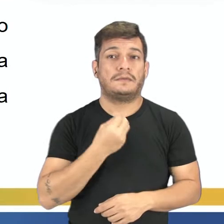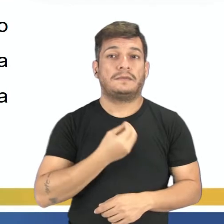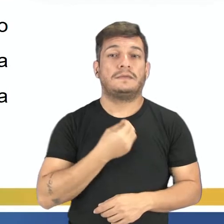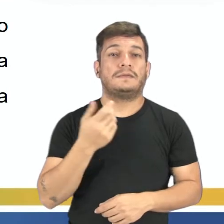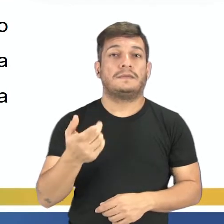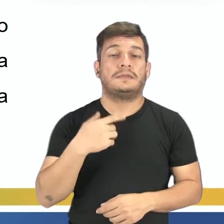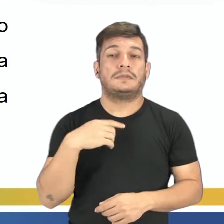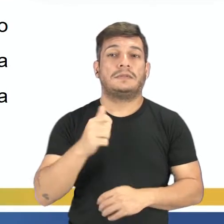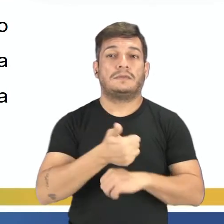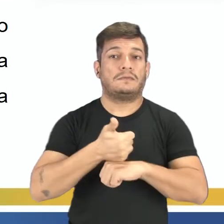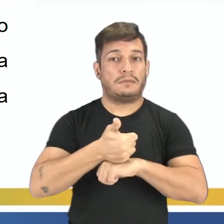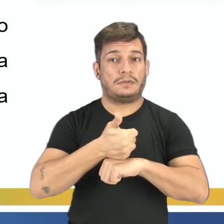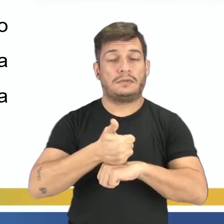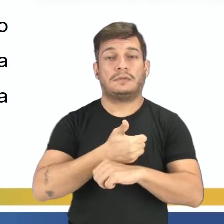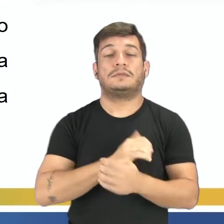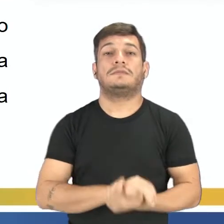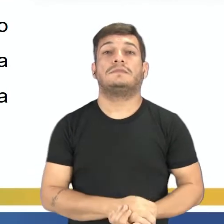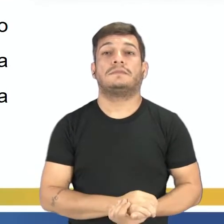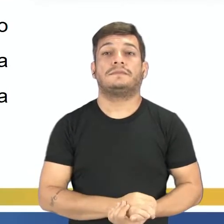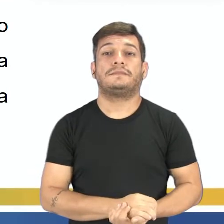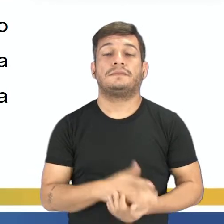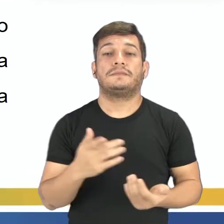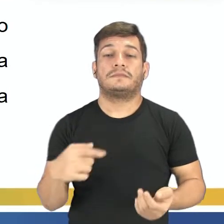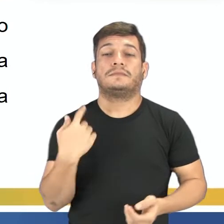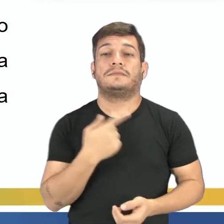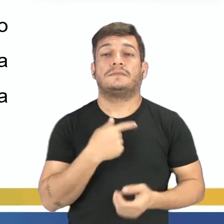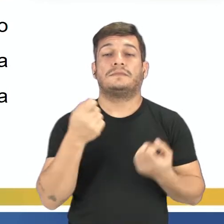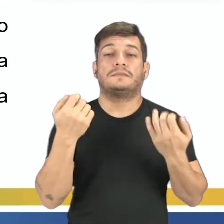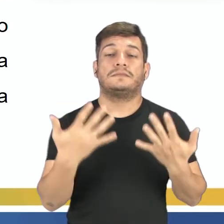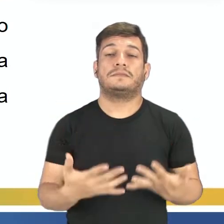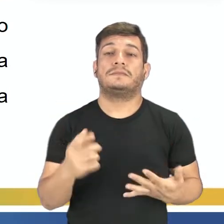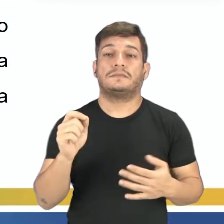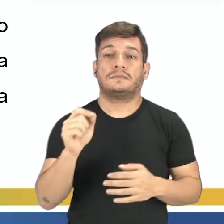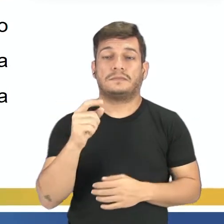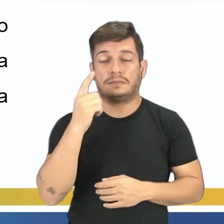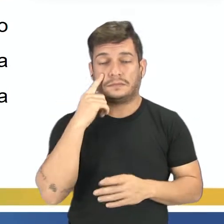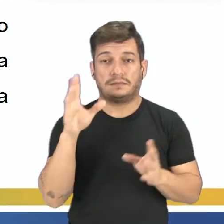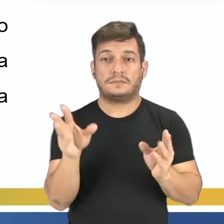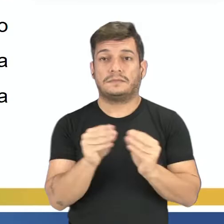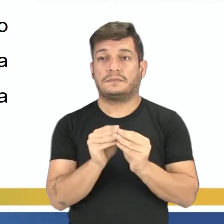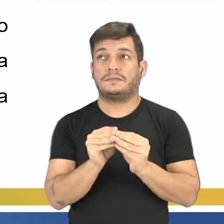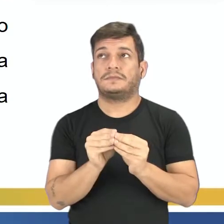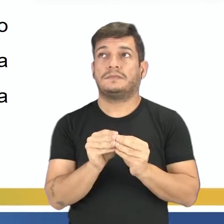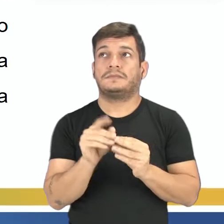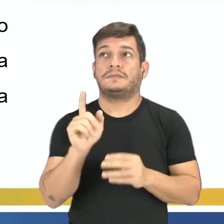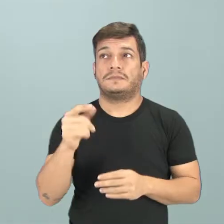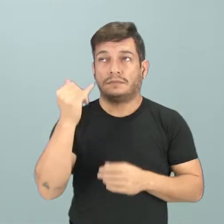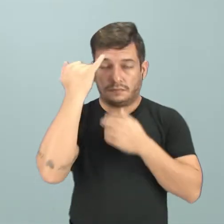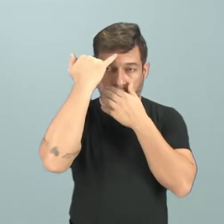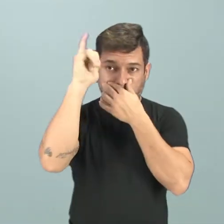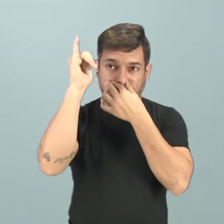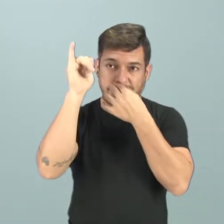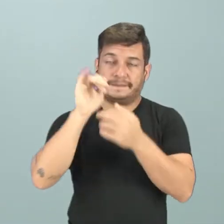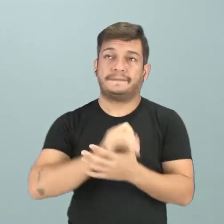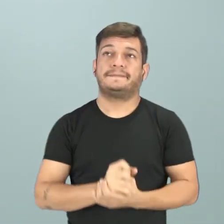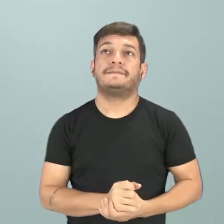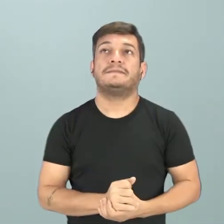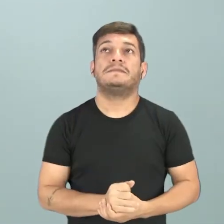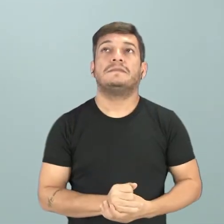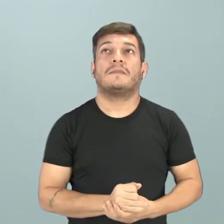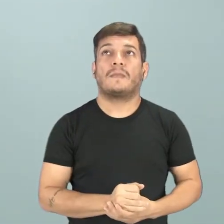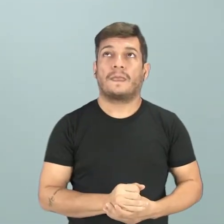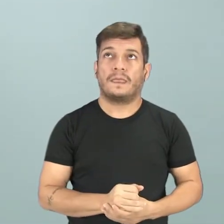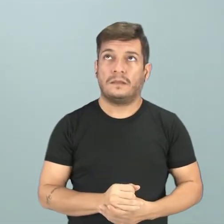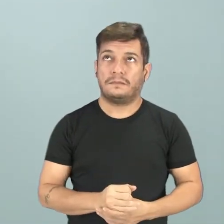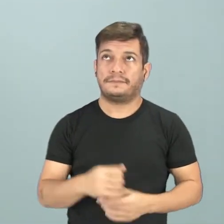sustentável. Então, quando nós tratamos, vamos aqui simplificar um pouco essa ideia. Quando nós